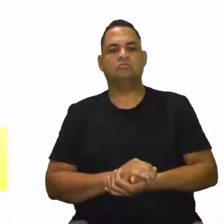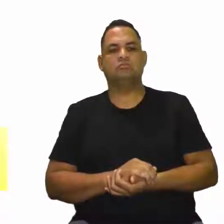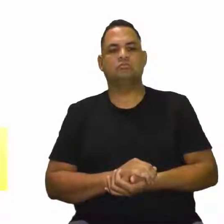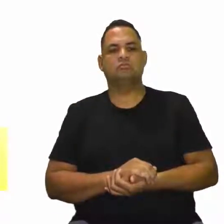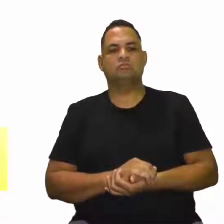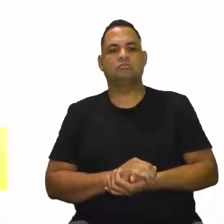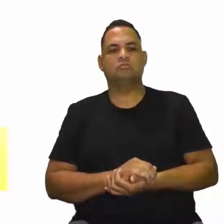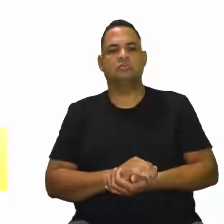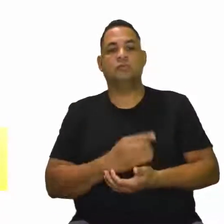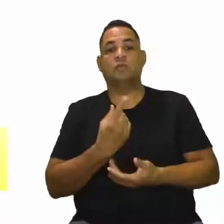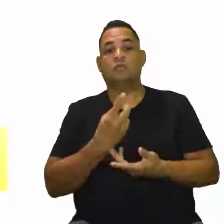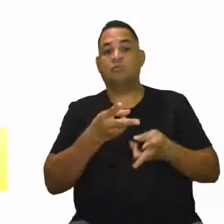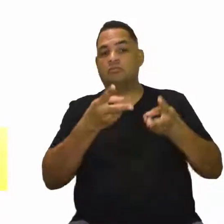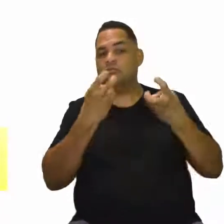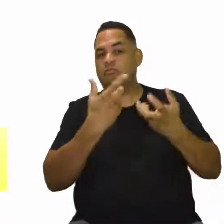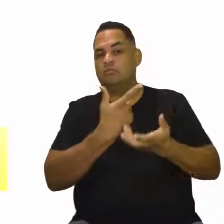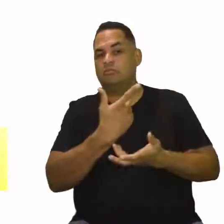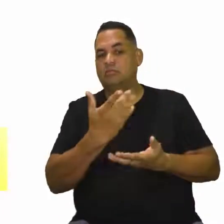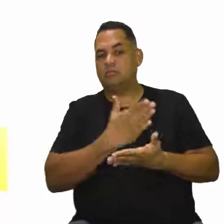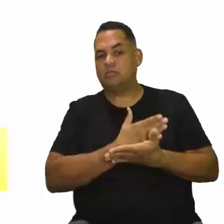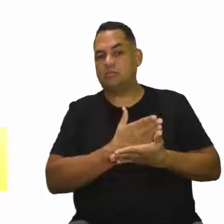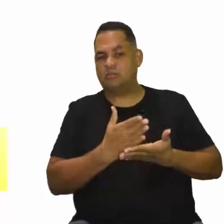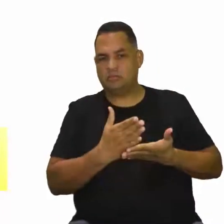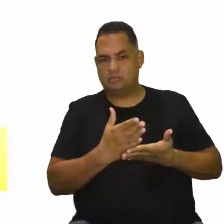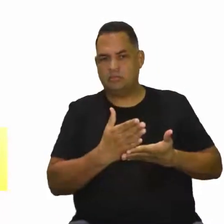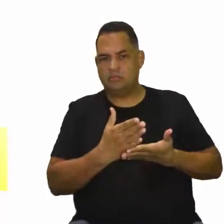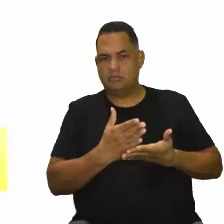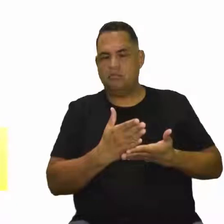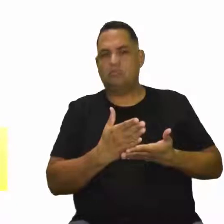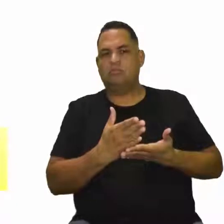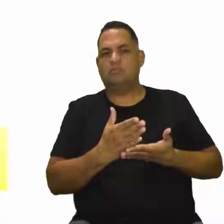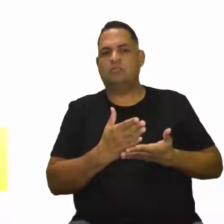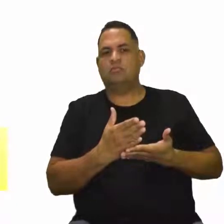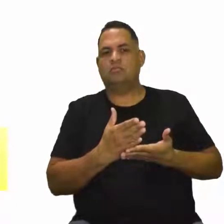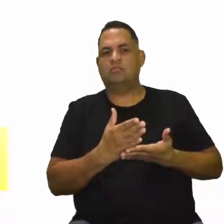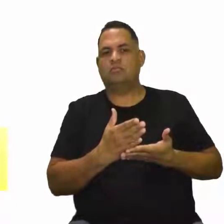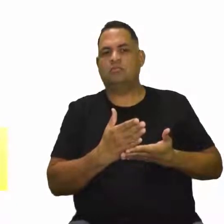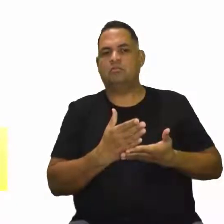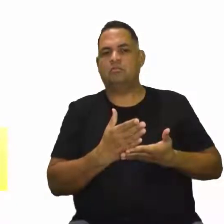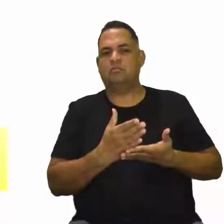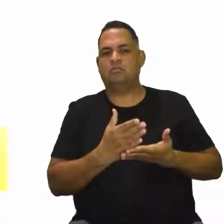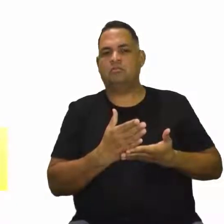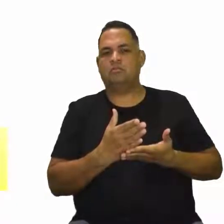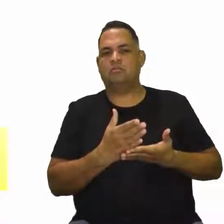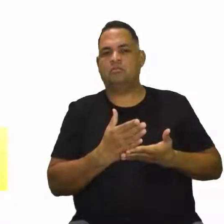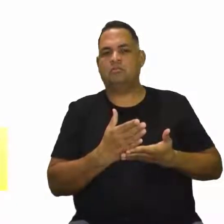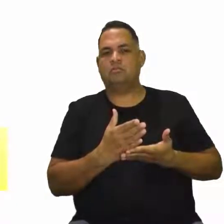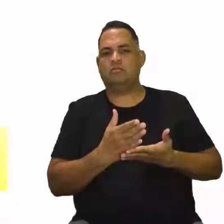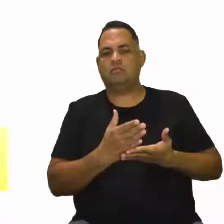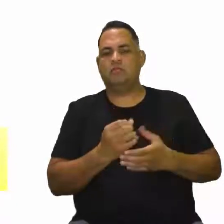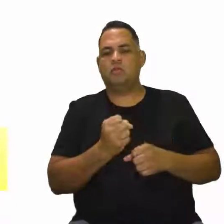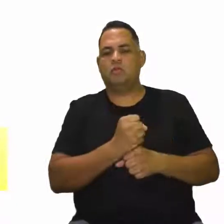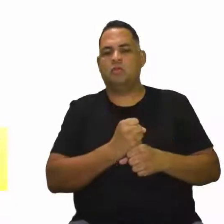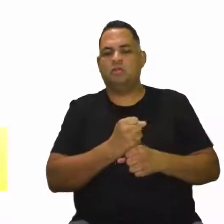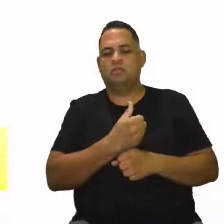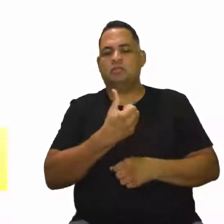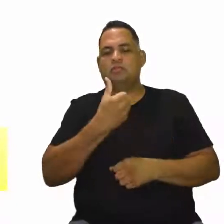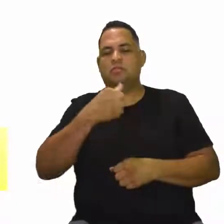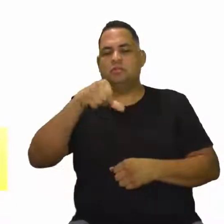lá no início, em 1966,